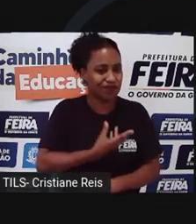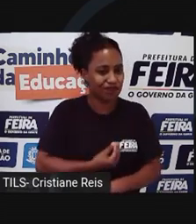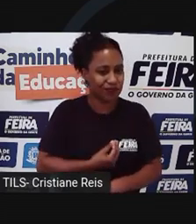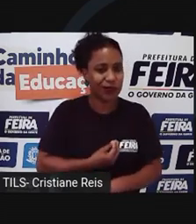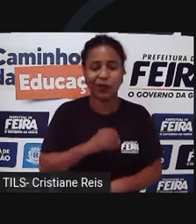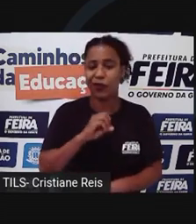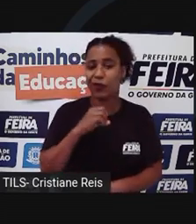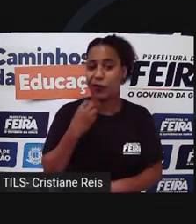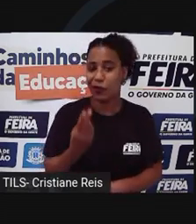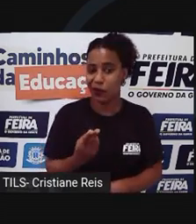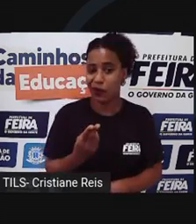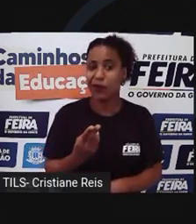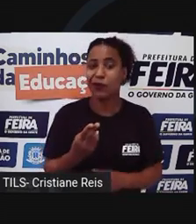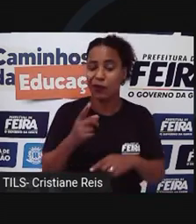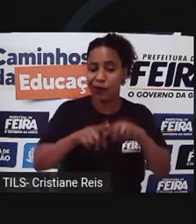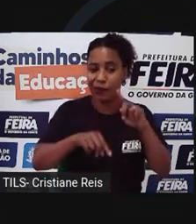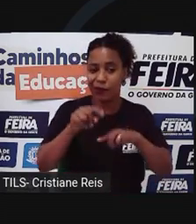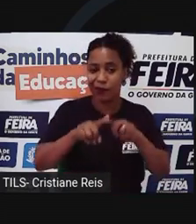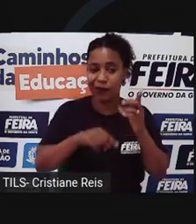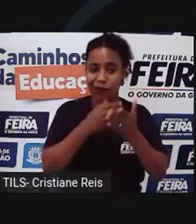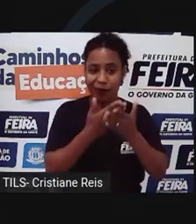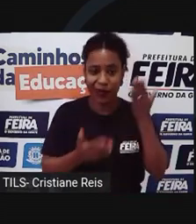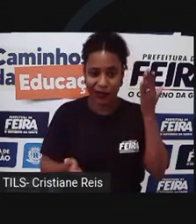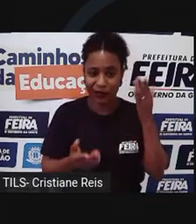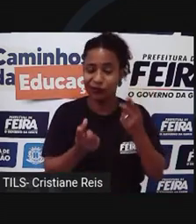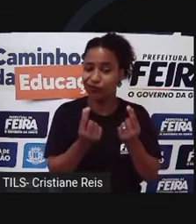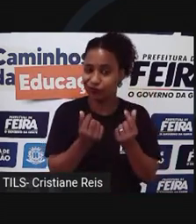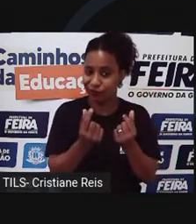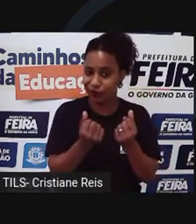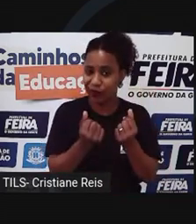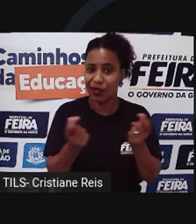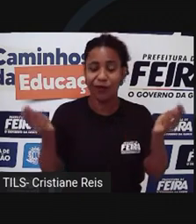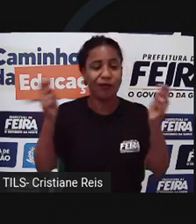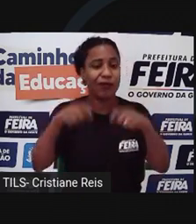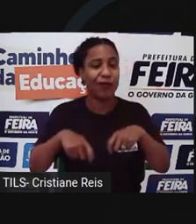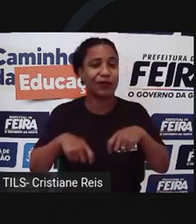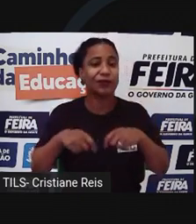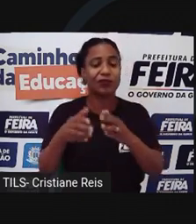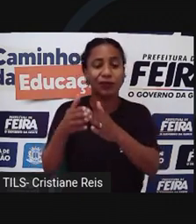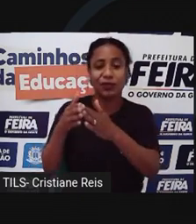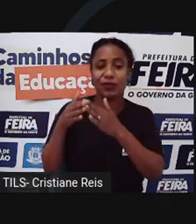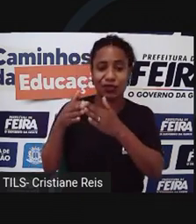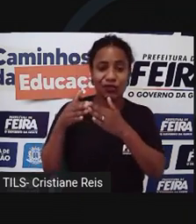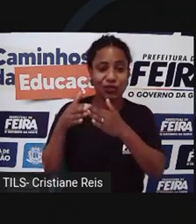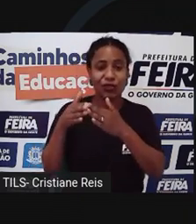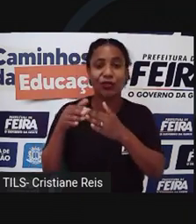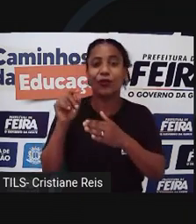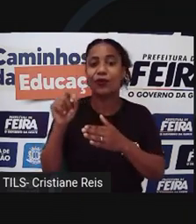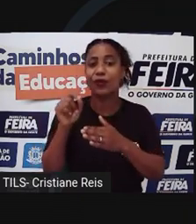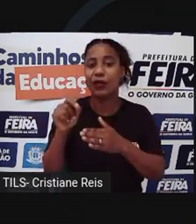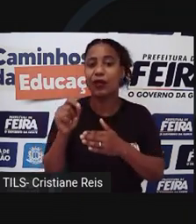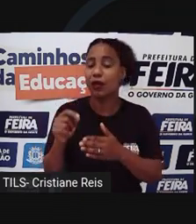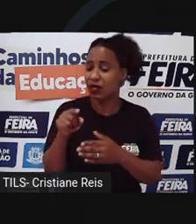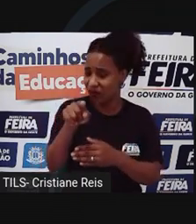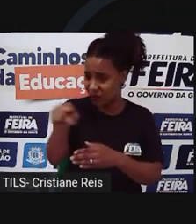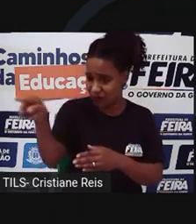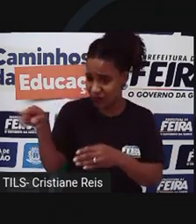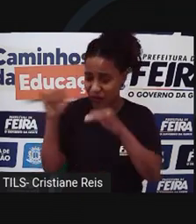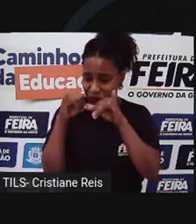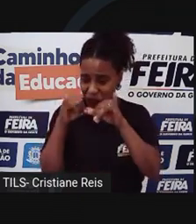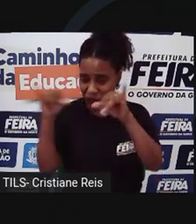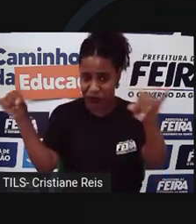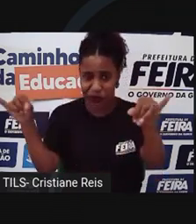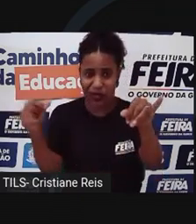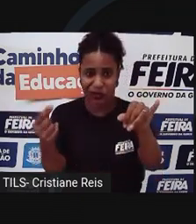teve a sua imagem utilizada de forma indevida pode solicitar os lucros que não